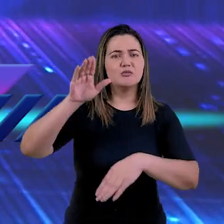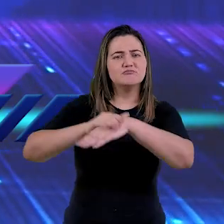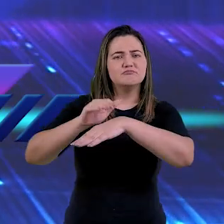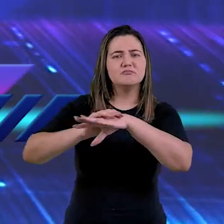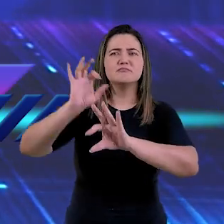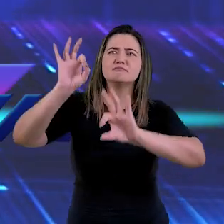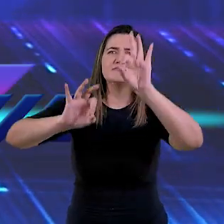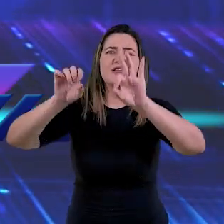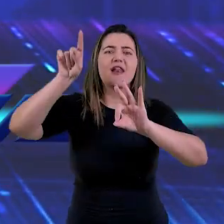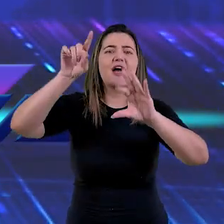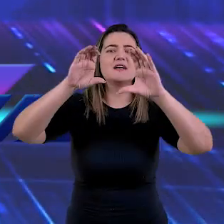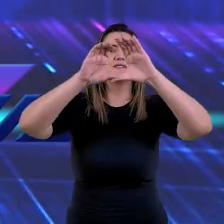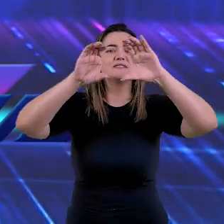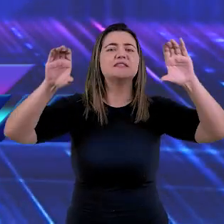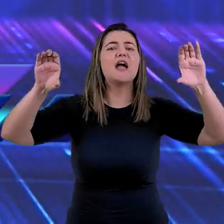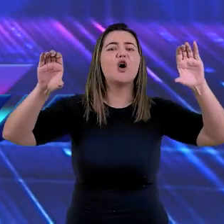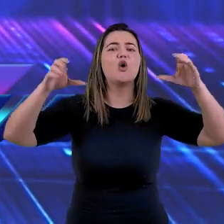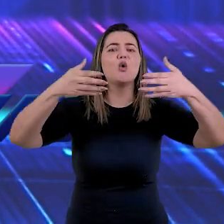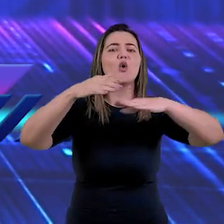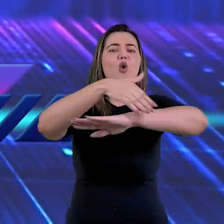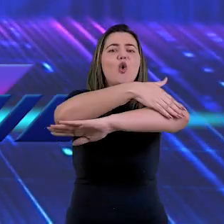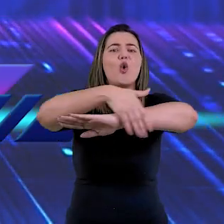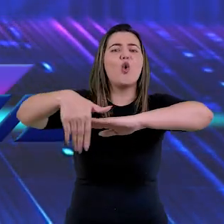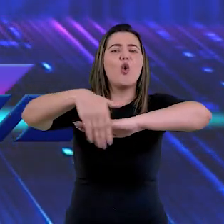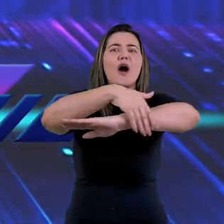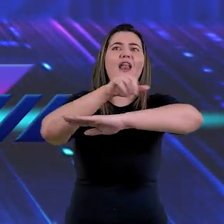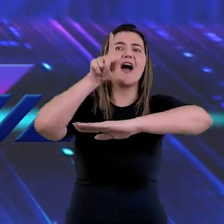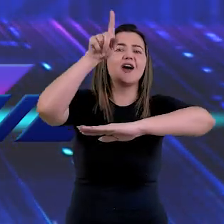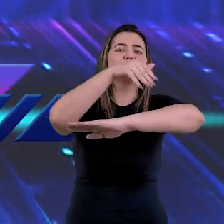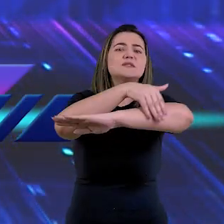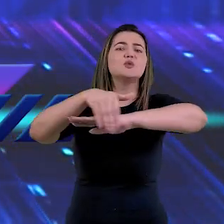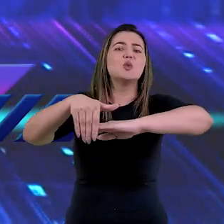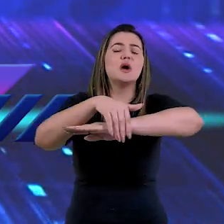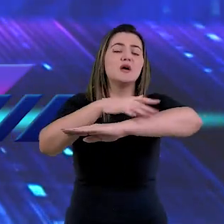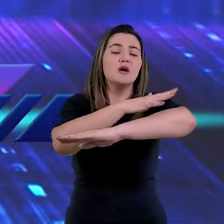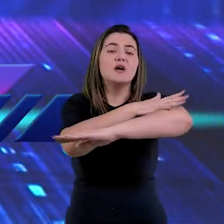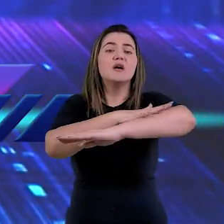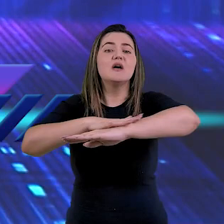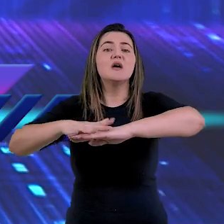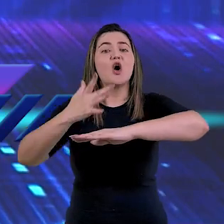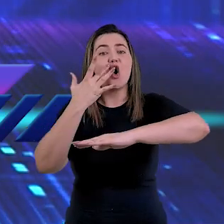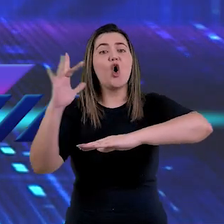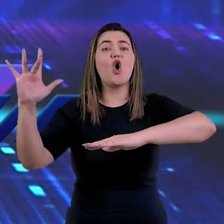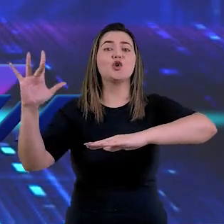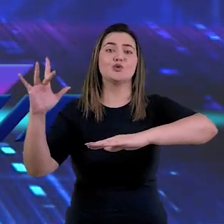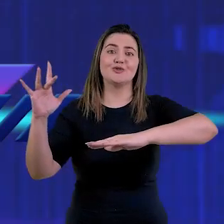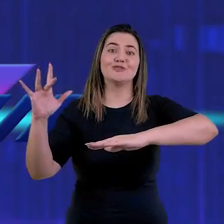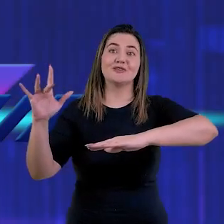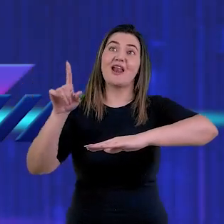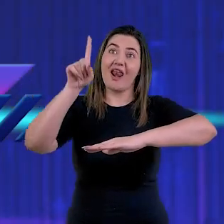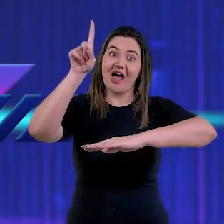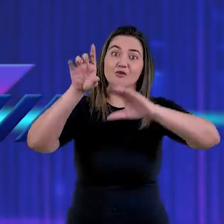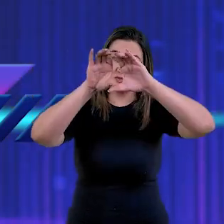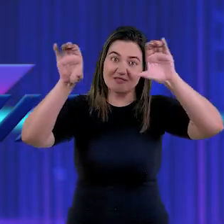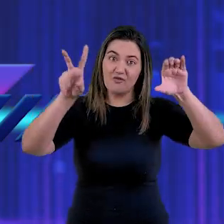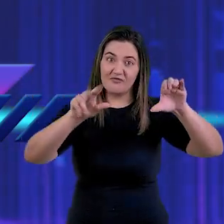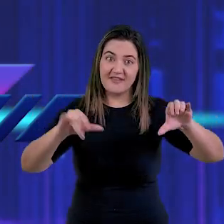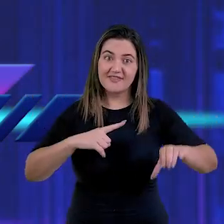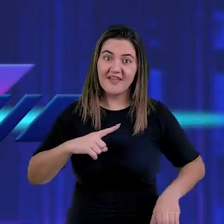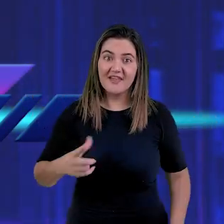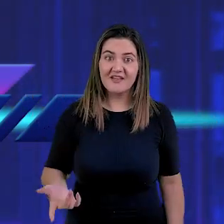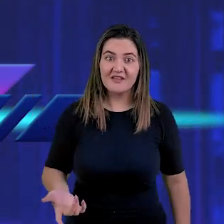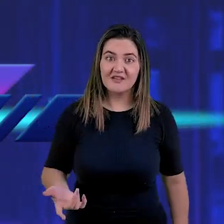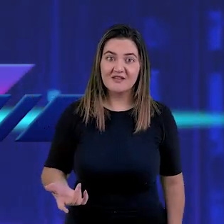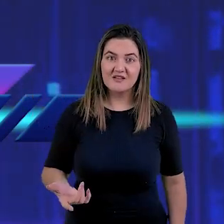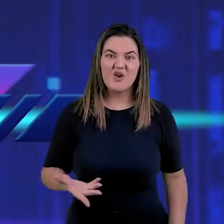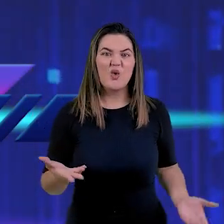as ruas são de ouro. Em outras palavras, as ruas que aqui são de asfalto, lá serão